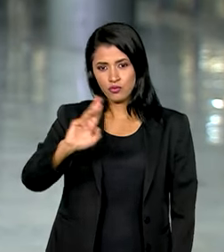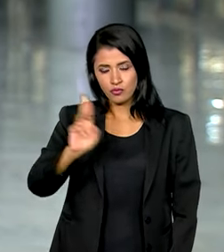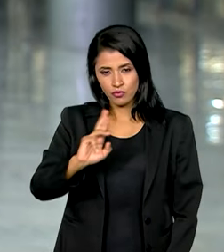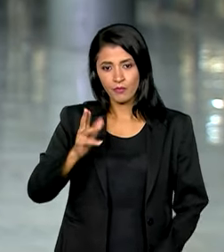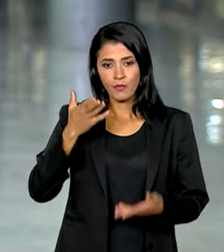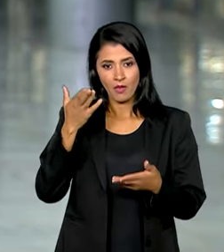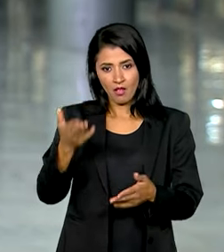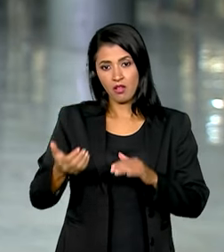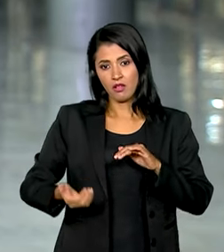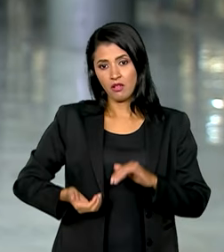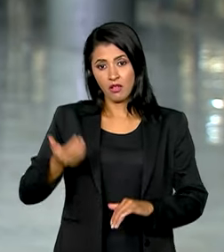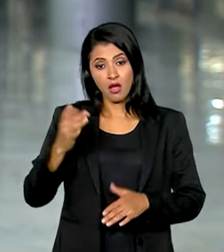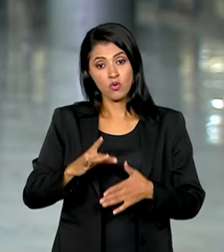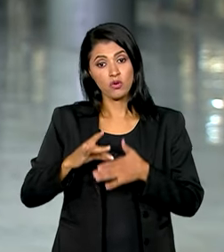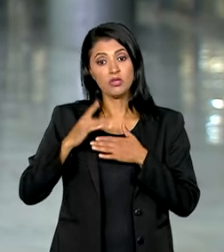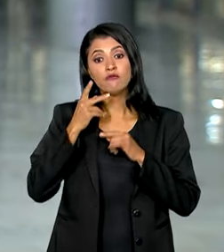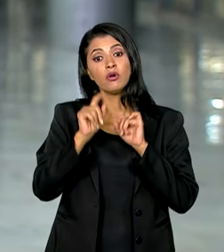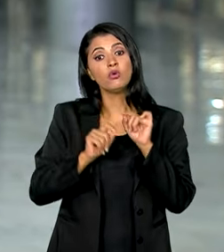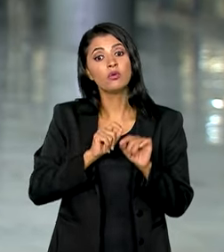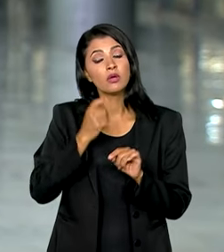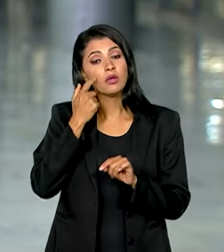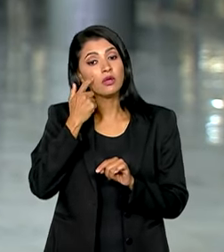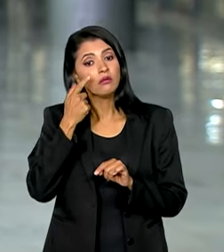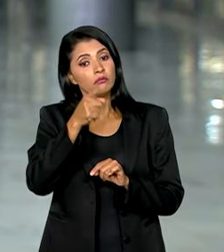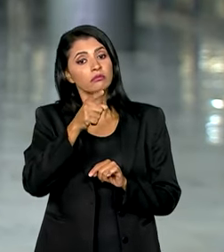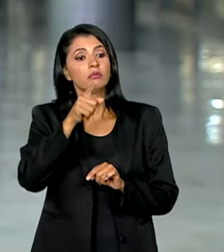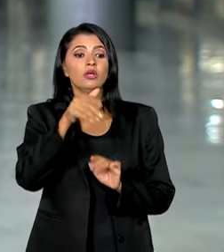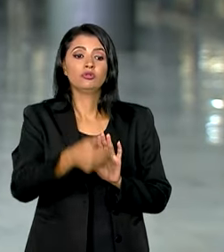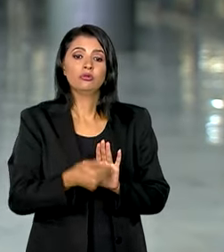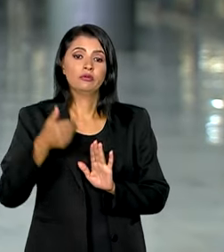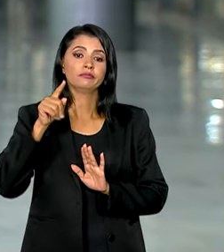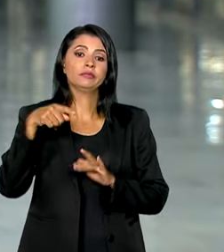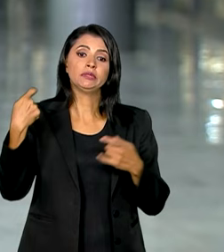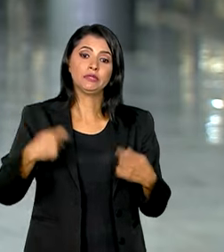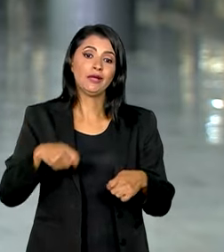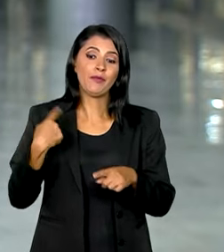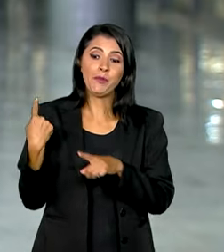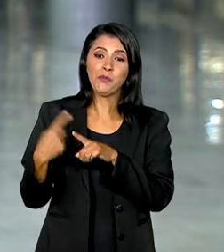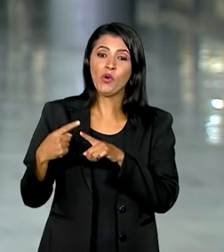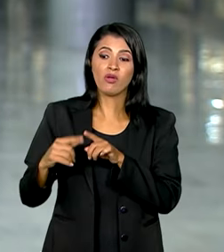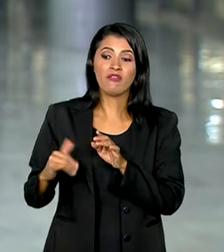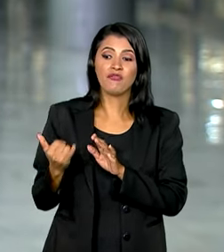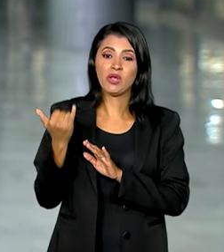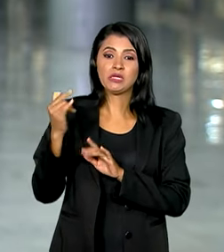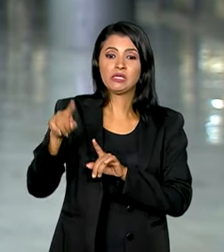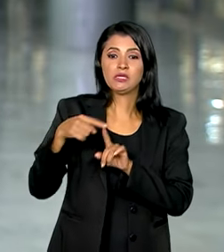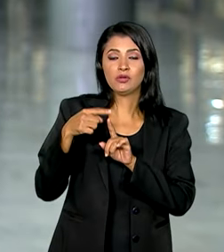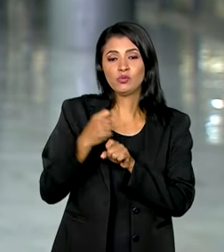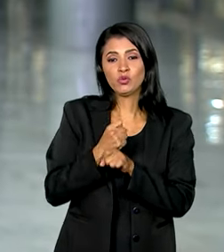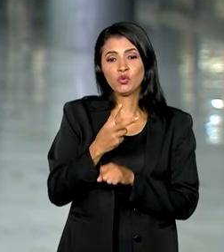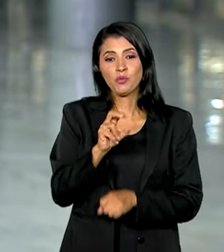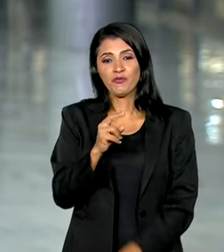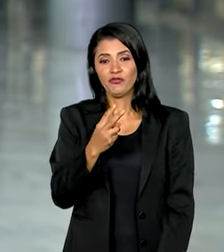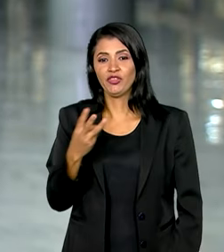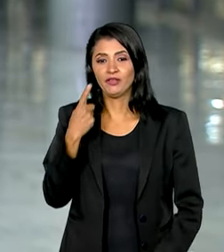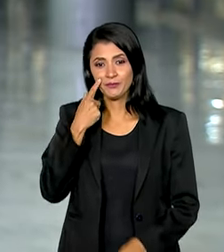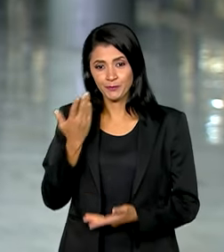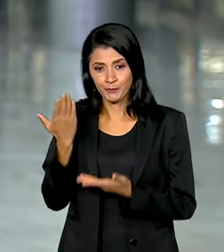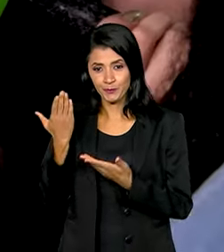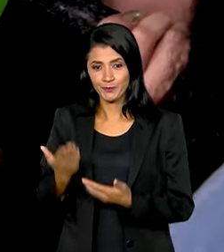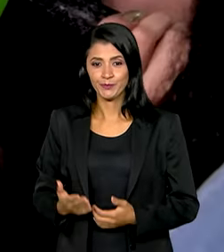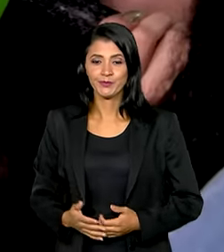senador Randolfo Rodrigues, explicou que o veto foi necessário diante da queda positiva da inflação em 2023. Vamos ouvir.